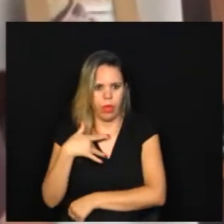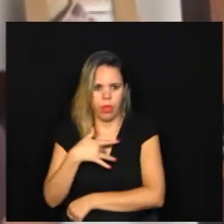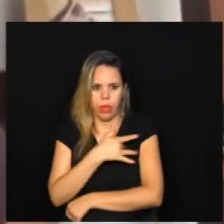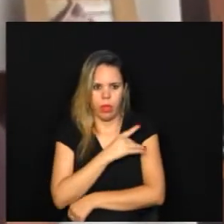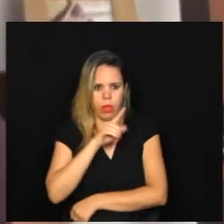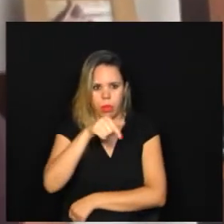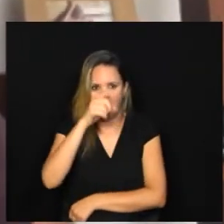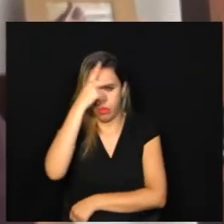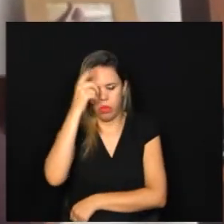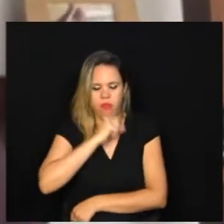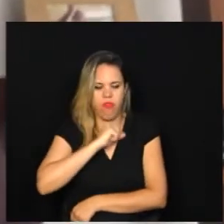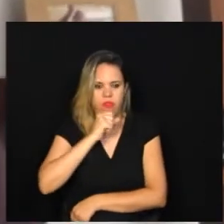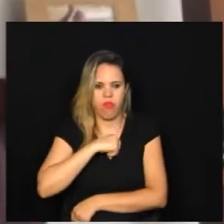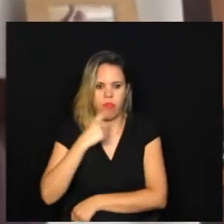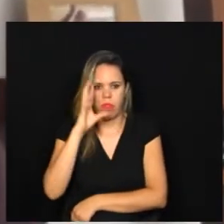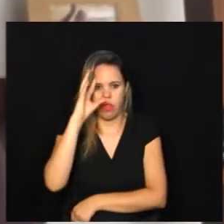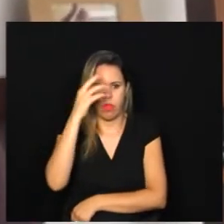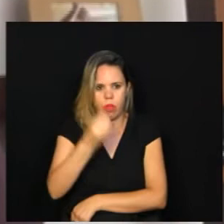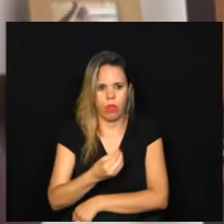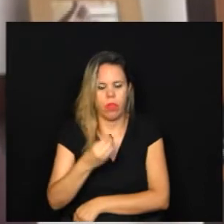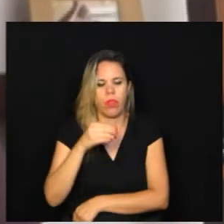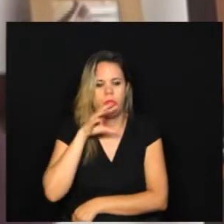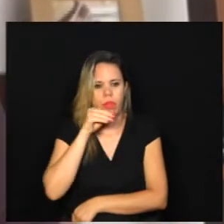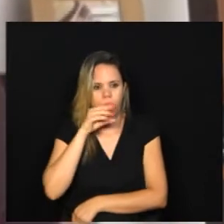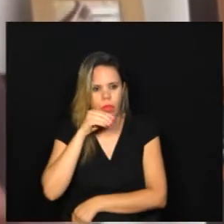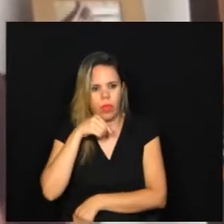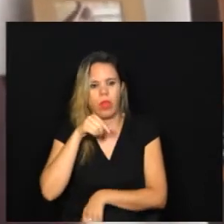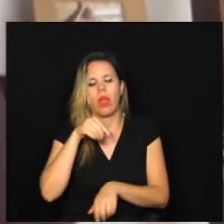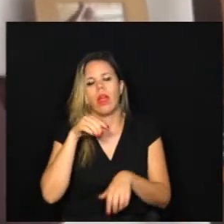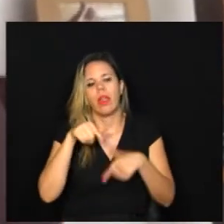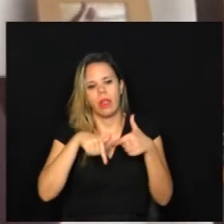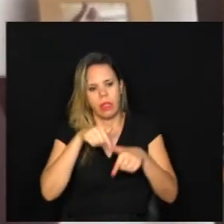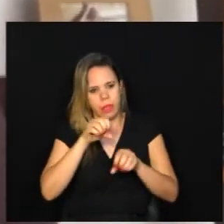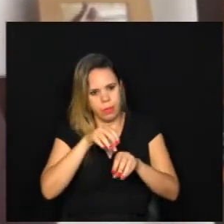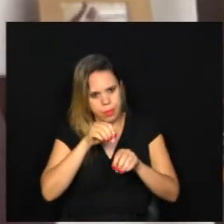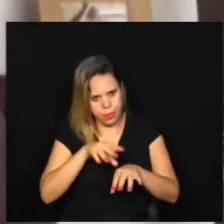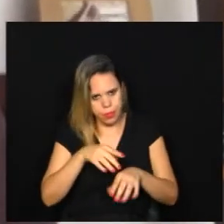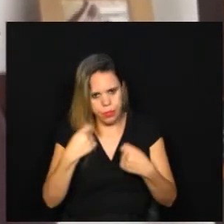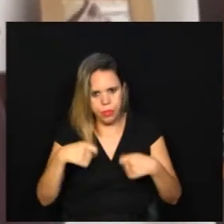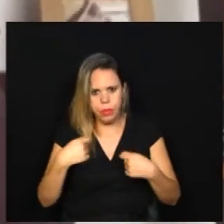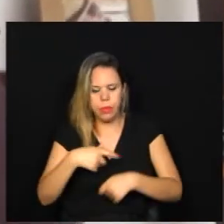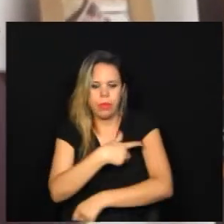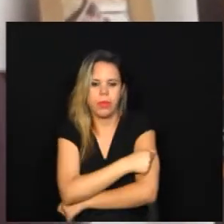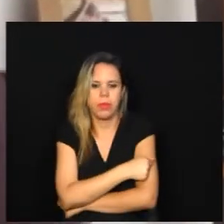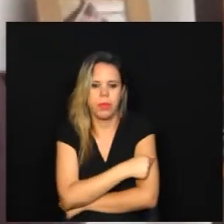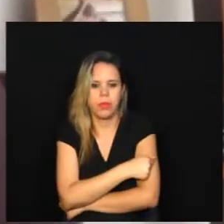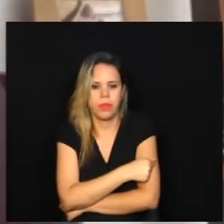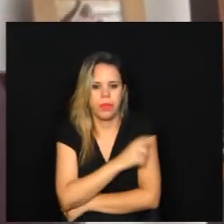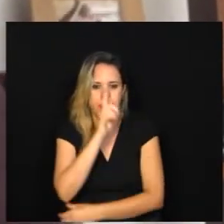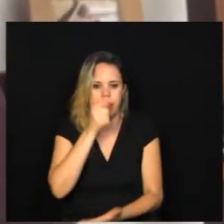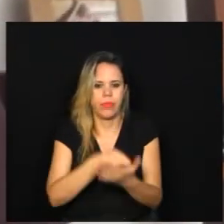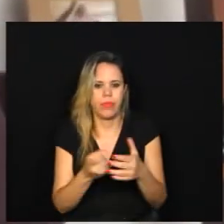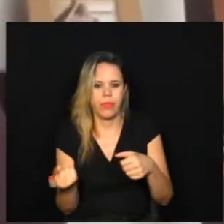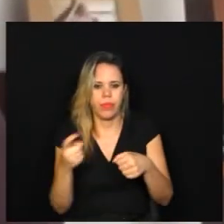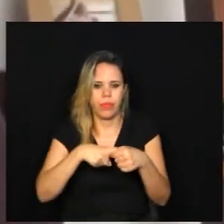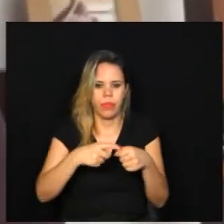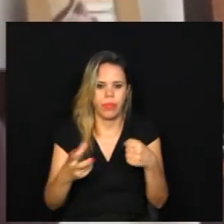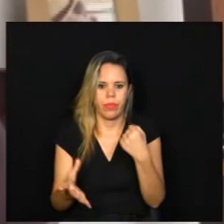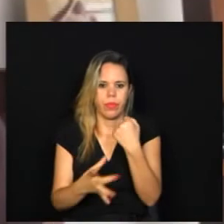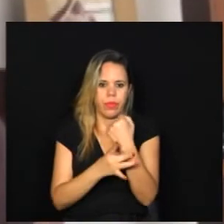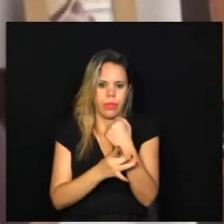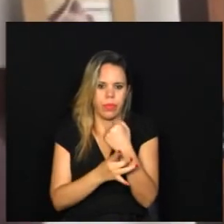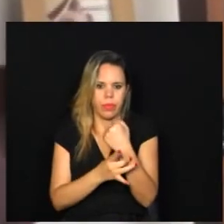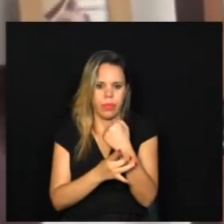dos idosos, nós entendemos que os trabalhadores da educação precisam ser vacinados para garantir um retorno seguro